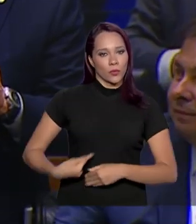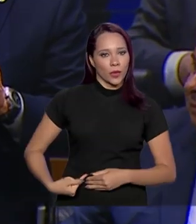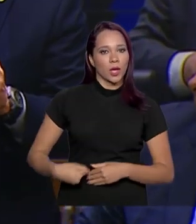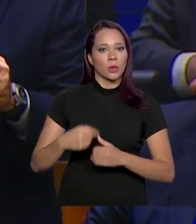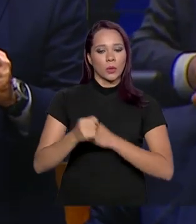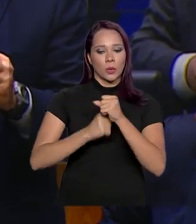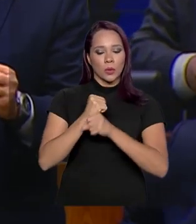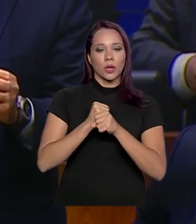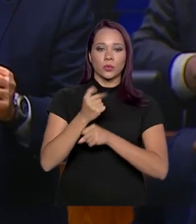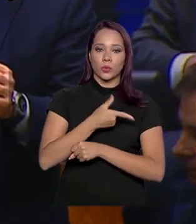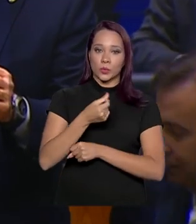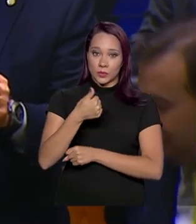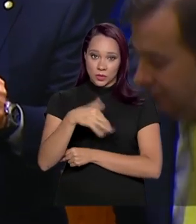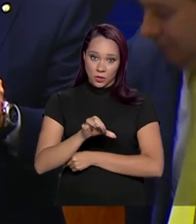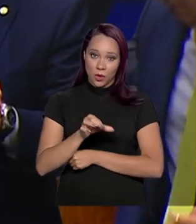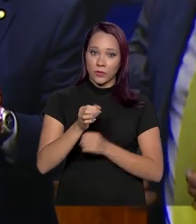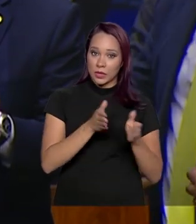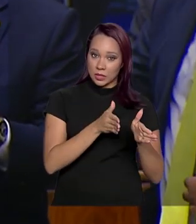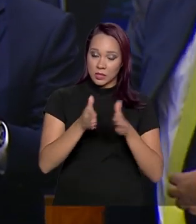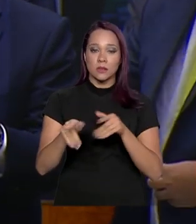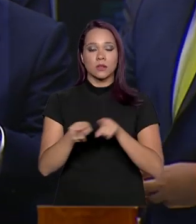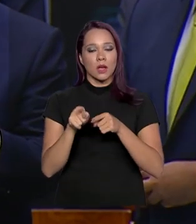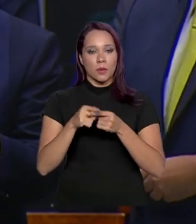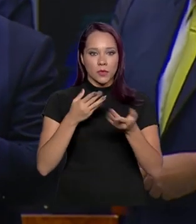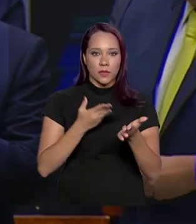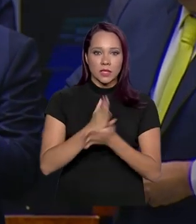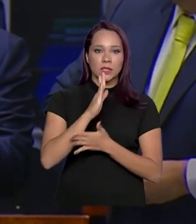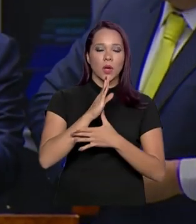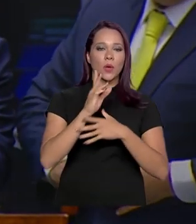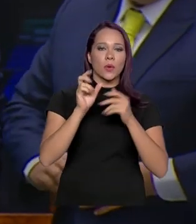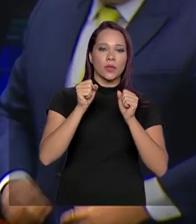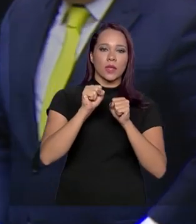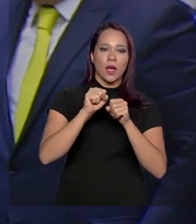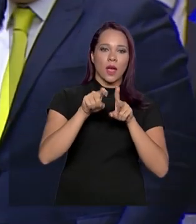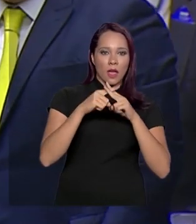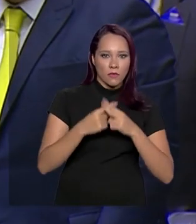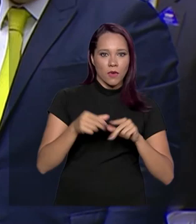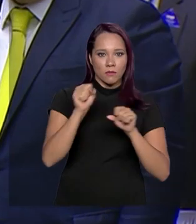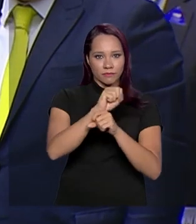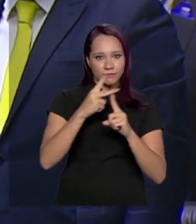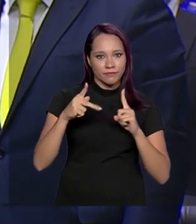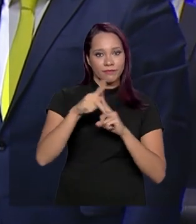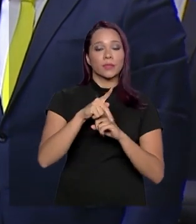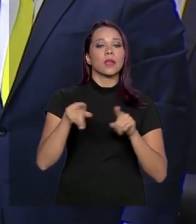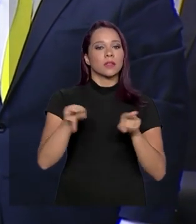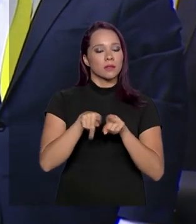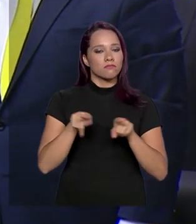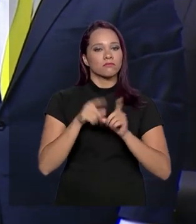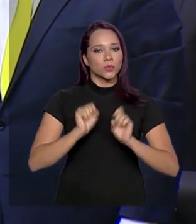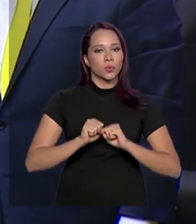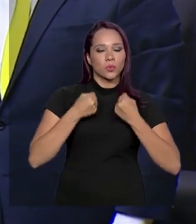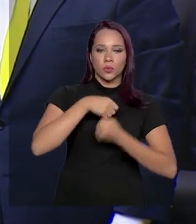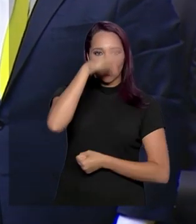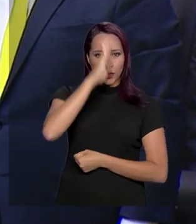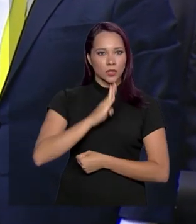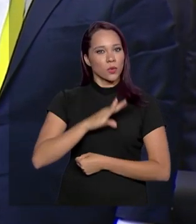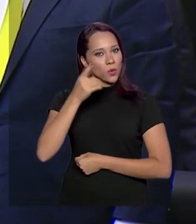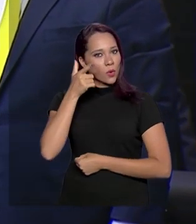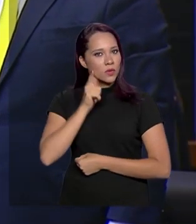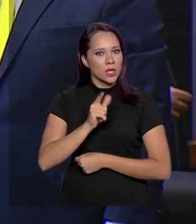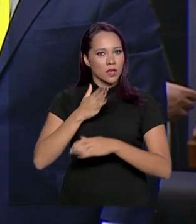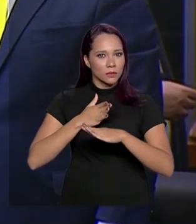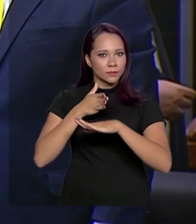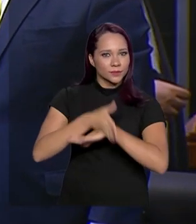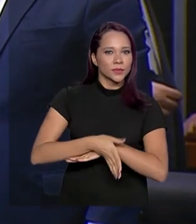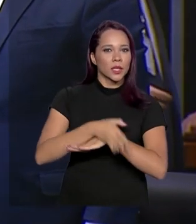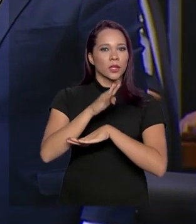ano de 2019, entre eles, por exemplo, a aprovação da reforma da Previdência e também dos esforços para que o Brasil possa ingressar de vez